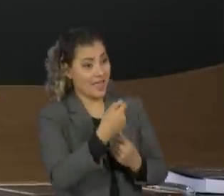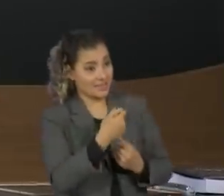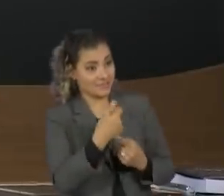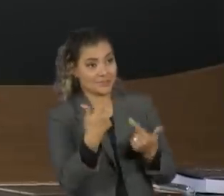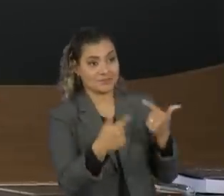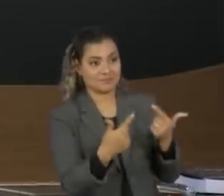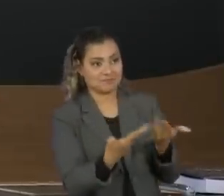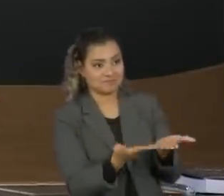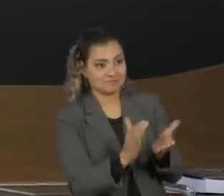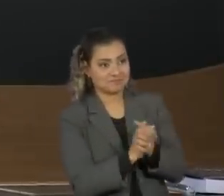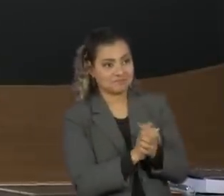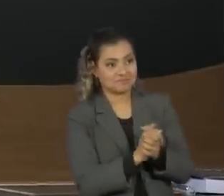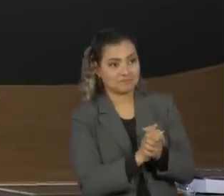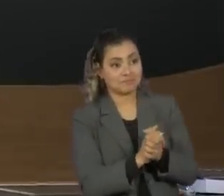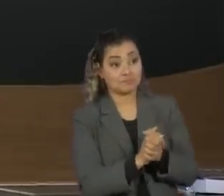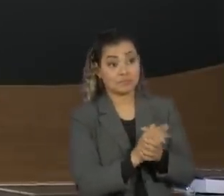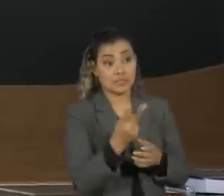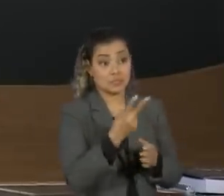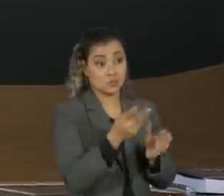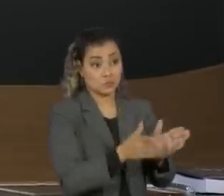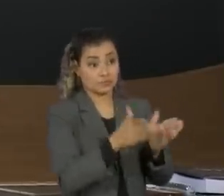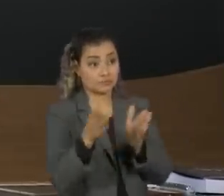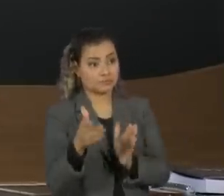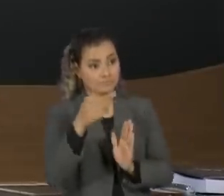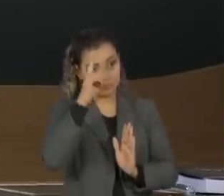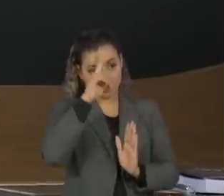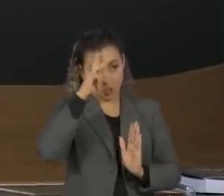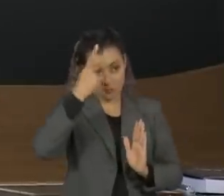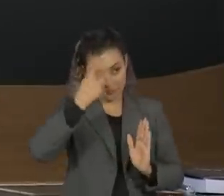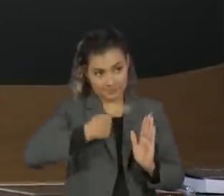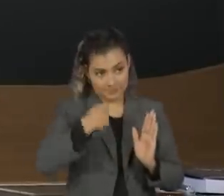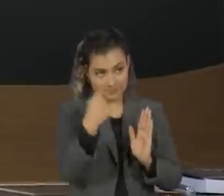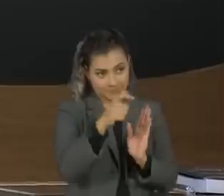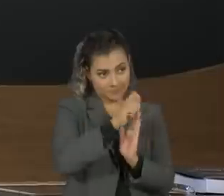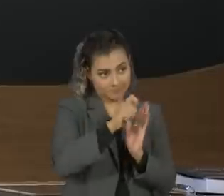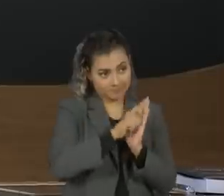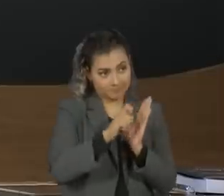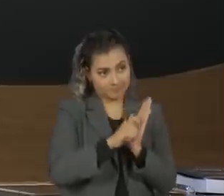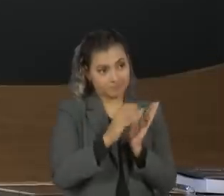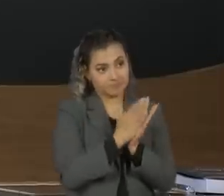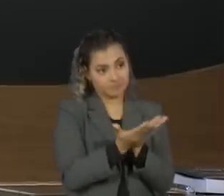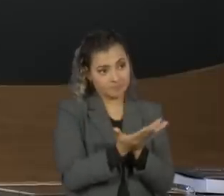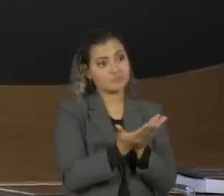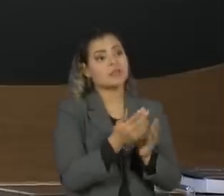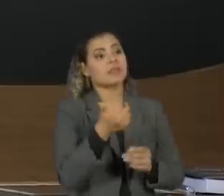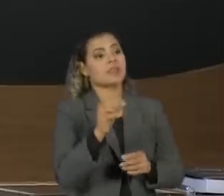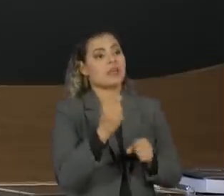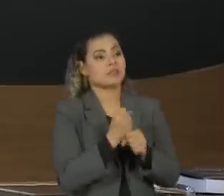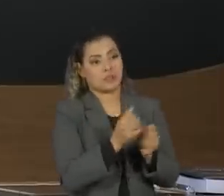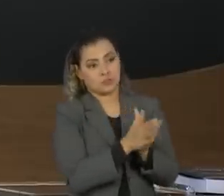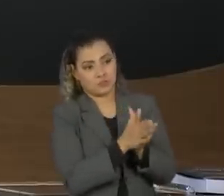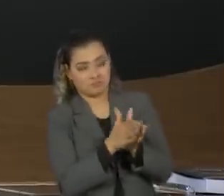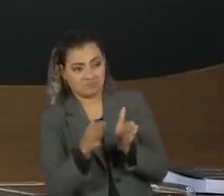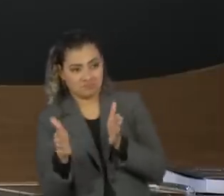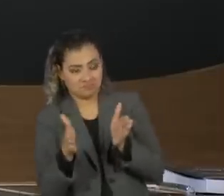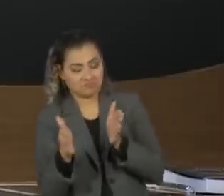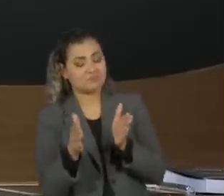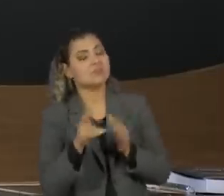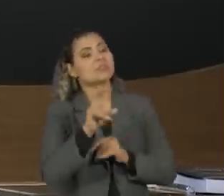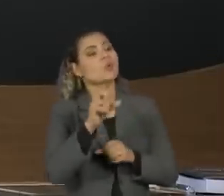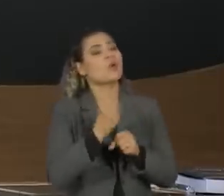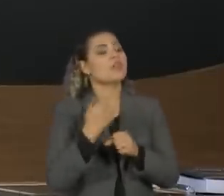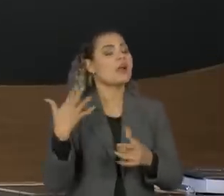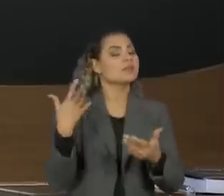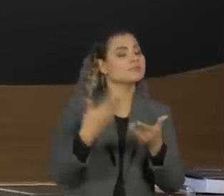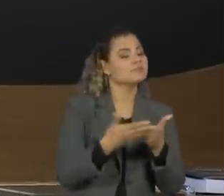obra. A segunda parte da sua biografia que pega aí a última década, desde que você tinha escrito os 50 anos